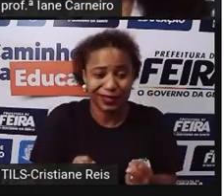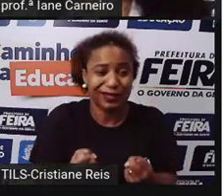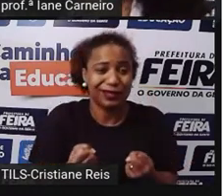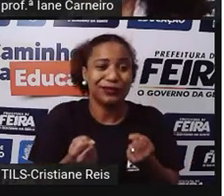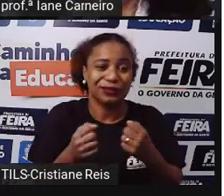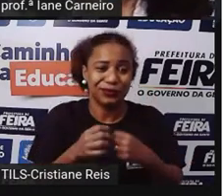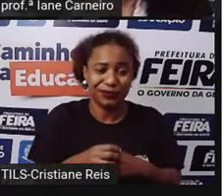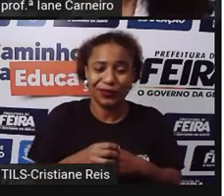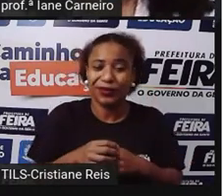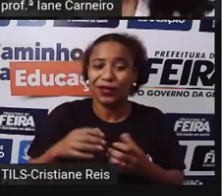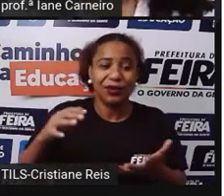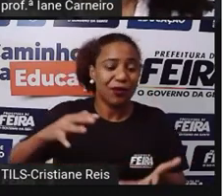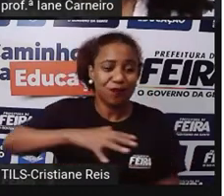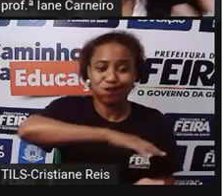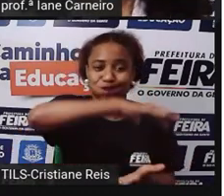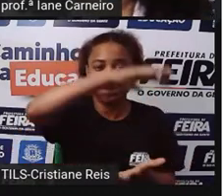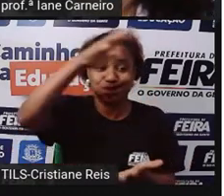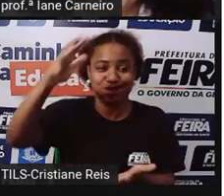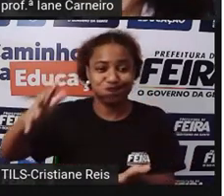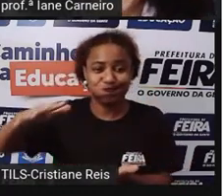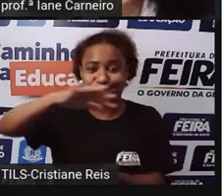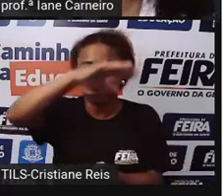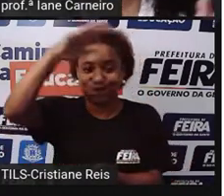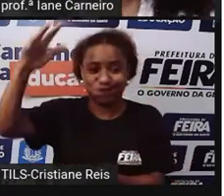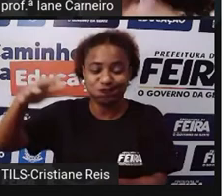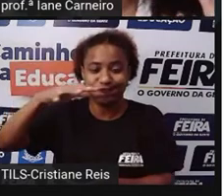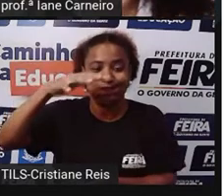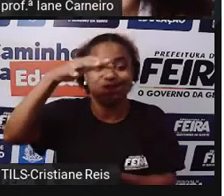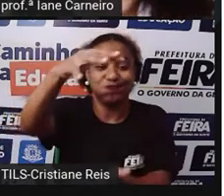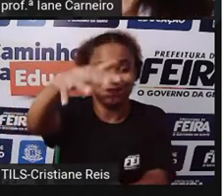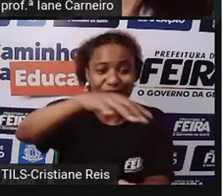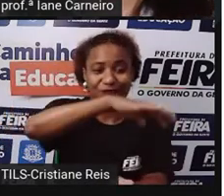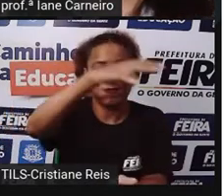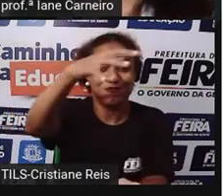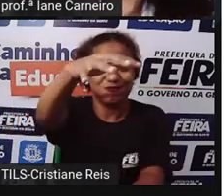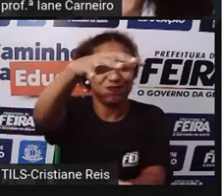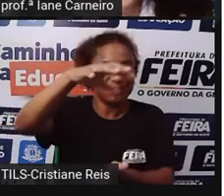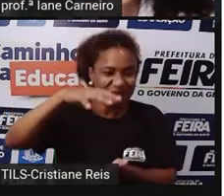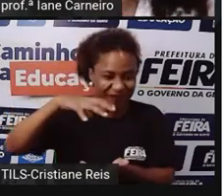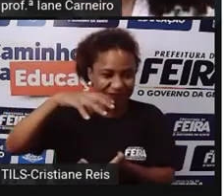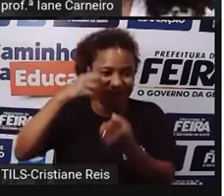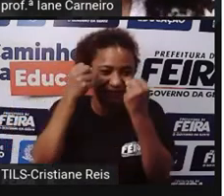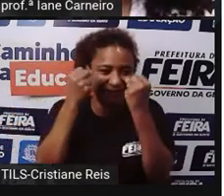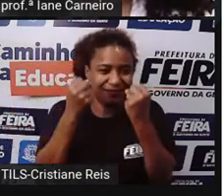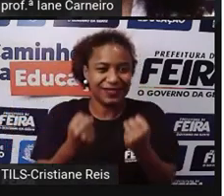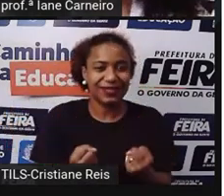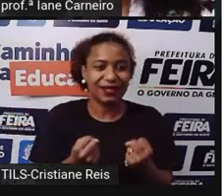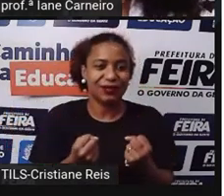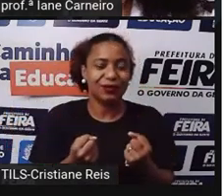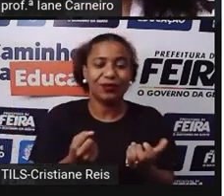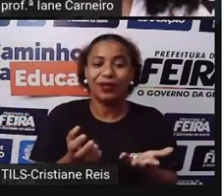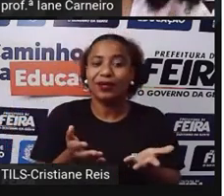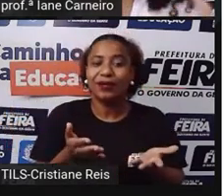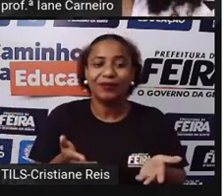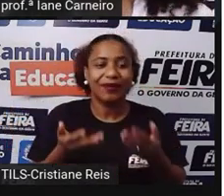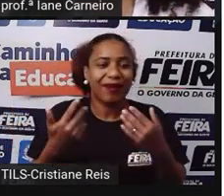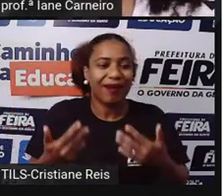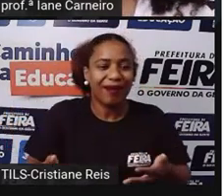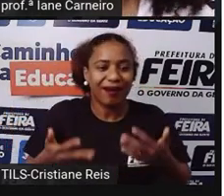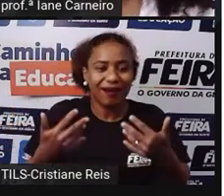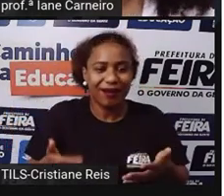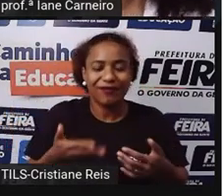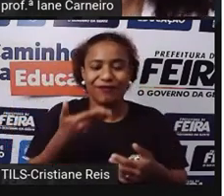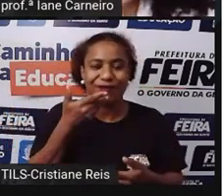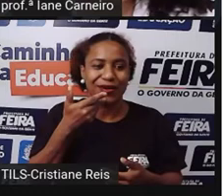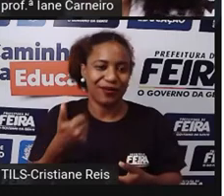precisavam Criar uma forma Da gente movimentar Aquelas trocas Sem precisar carregar Aquilo tudo